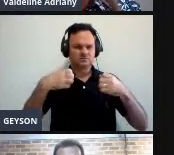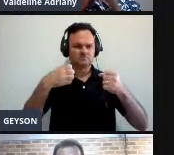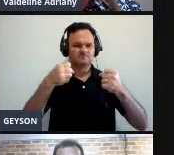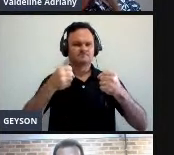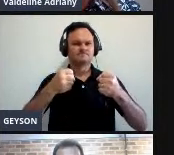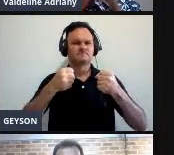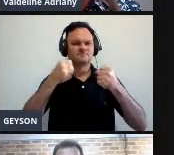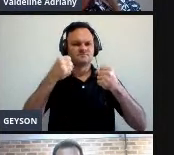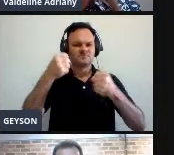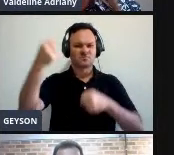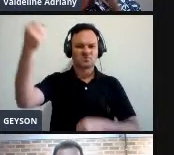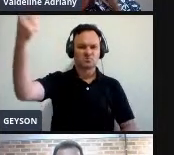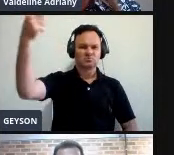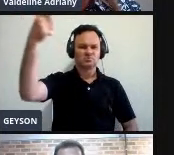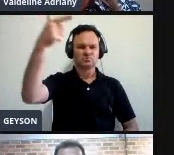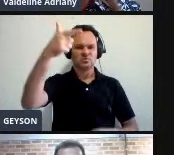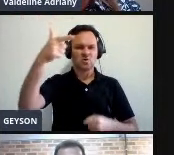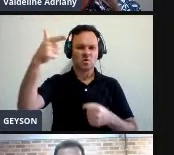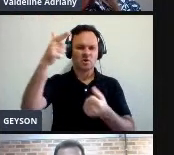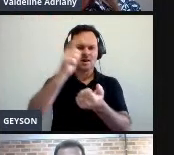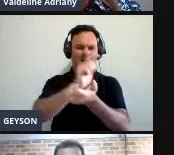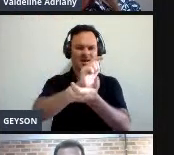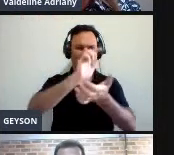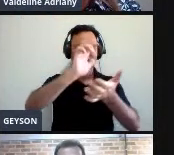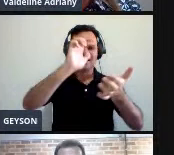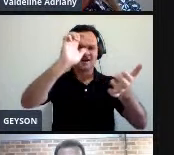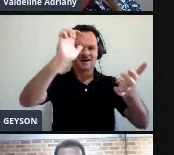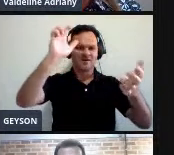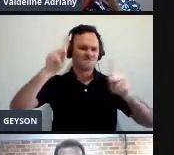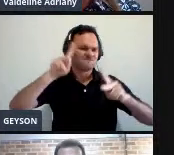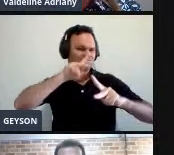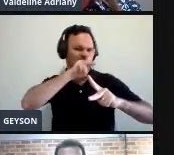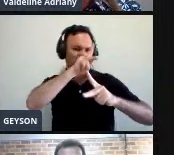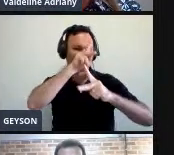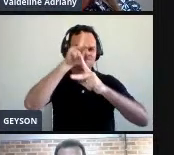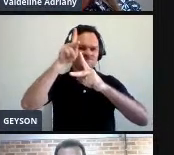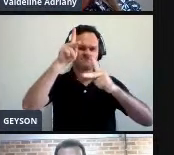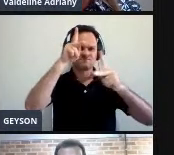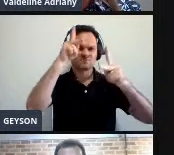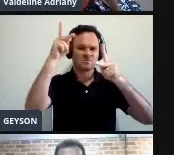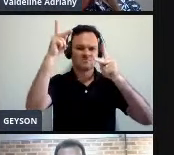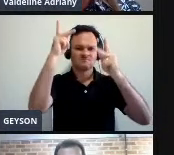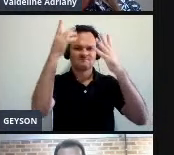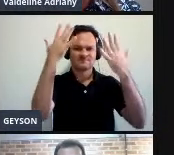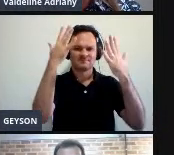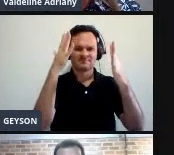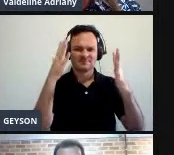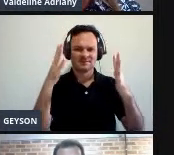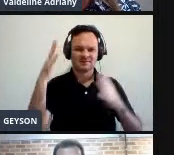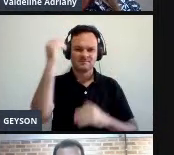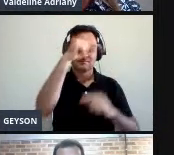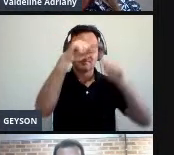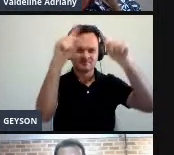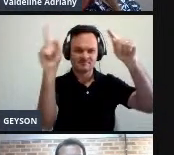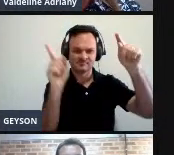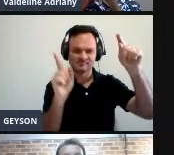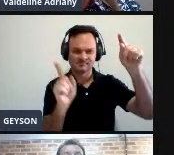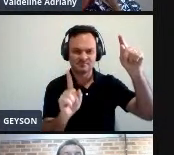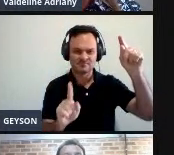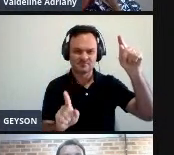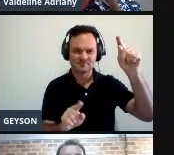A o sol da liberdade, raios fúlgidos, brilhou no céu da pátria neste instante.